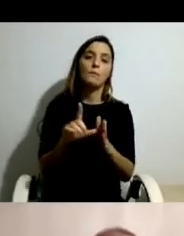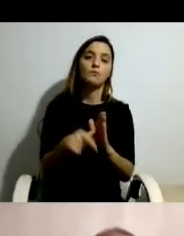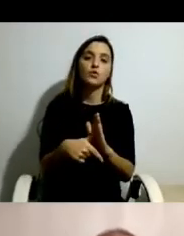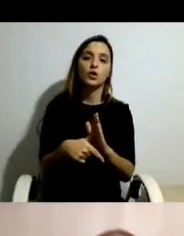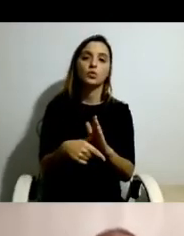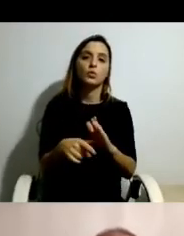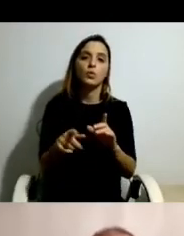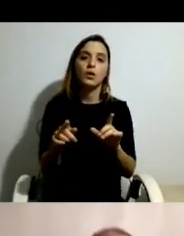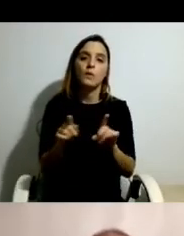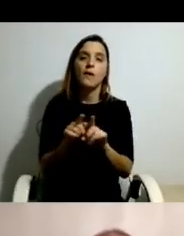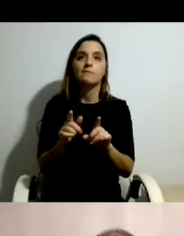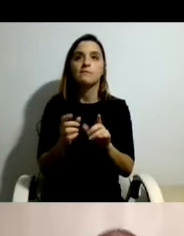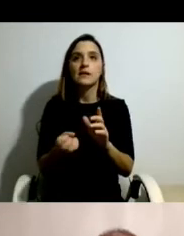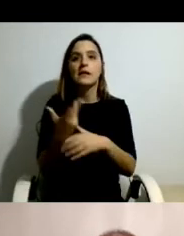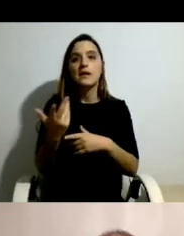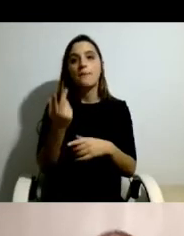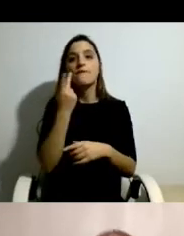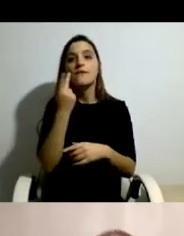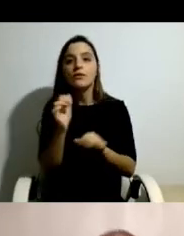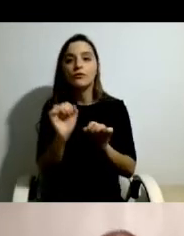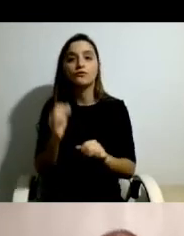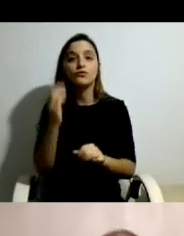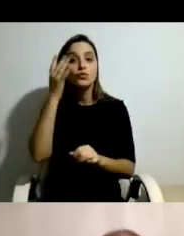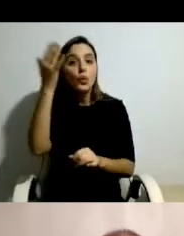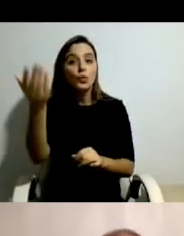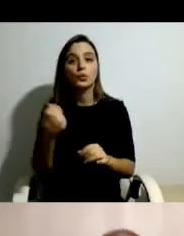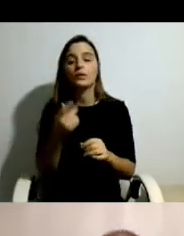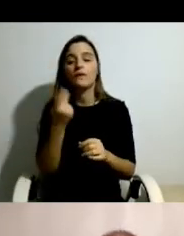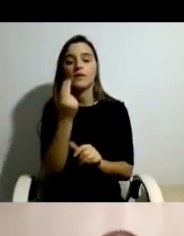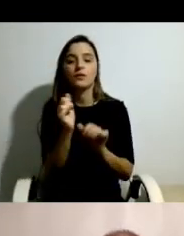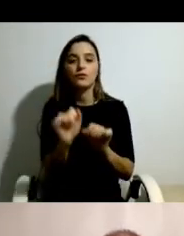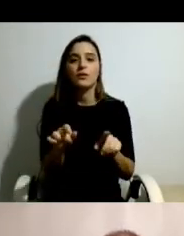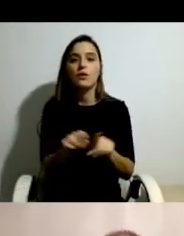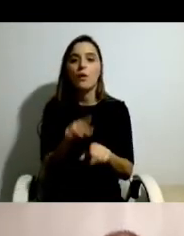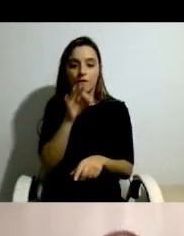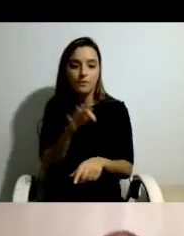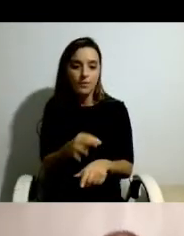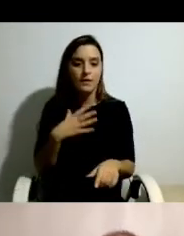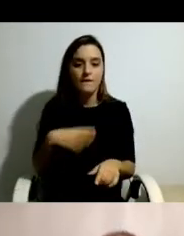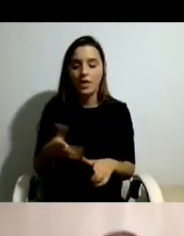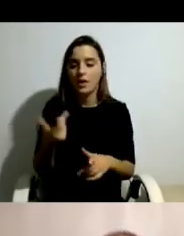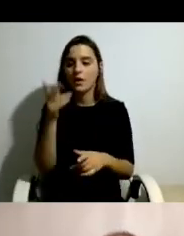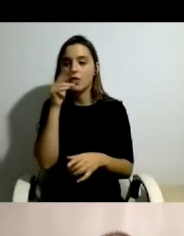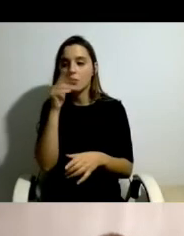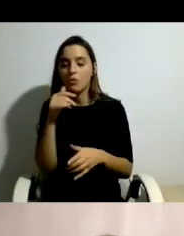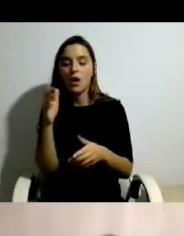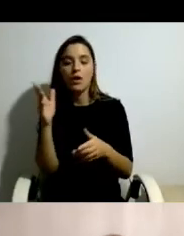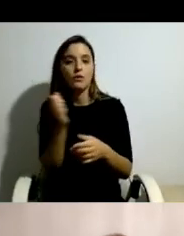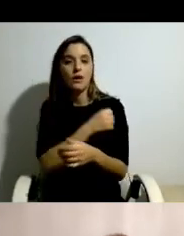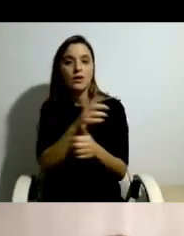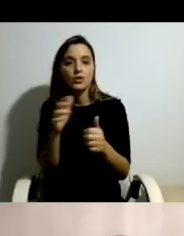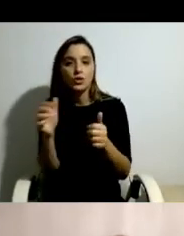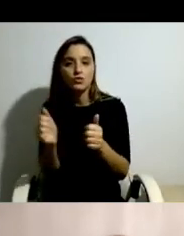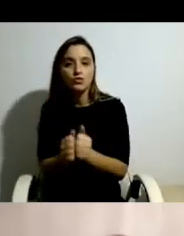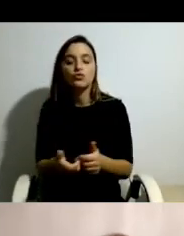para a sua vida, como a Sílvia há pouco falava. O sonho de constituir família, de viver com o namorado ou com a namorada, de ter